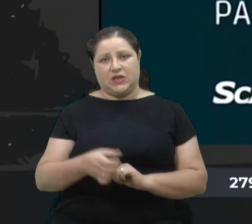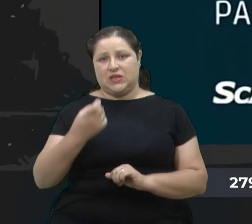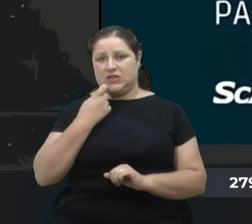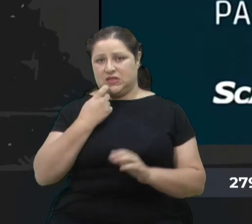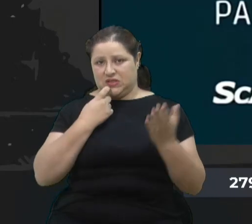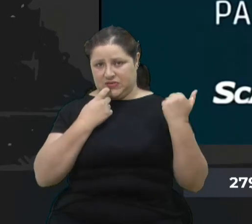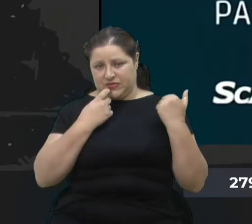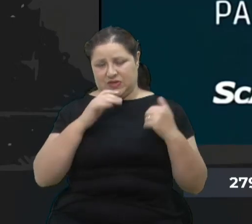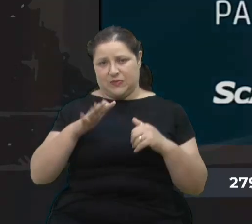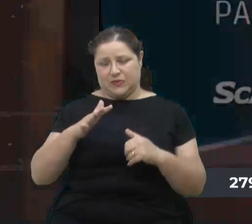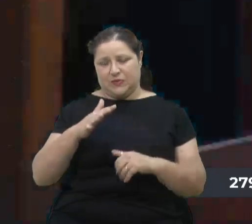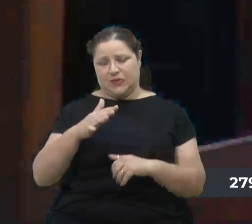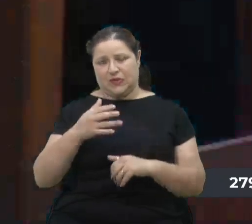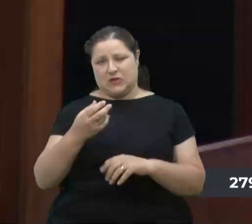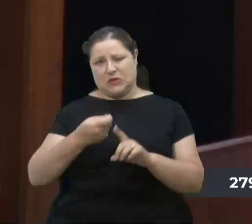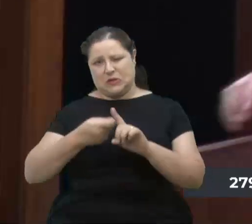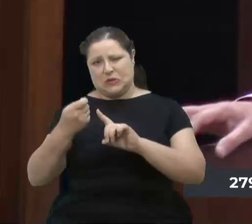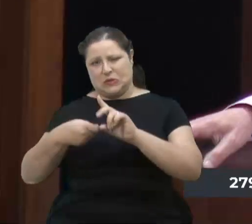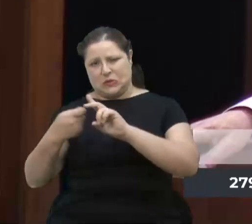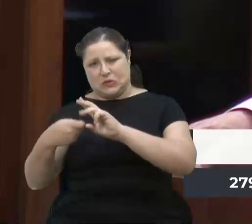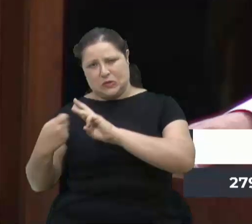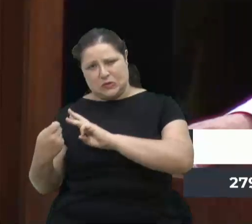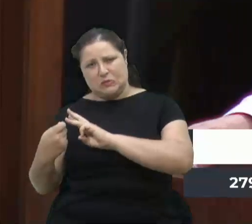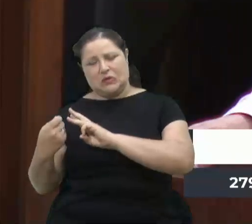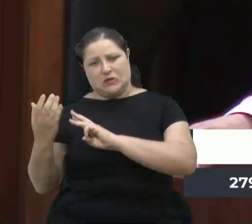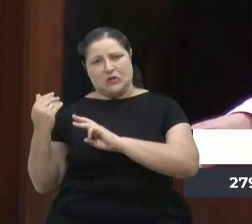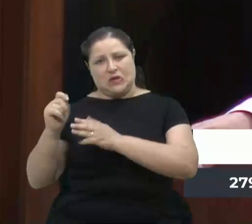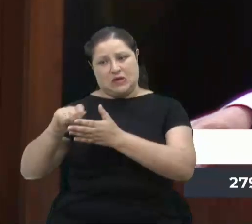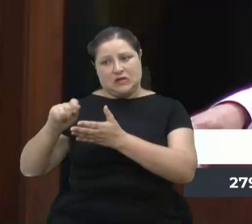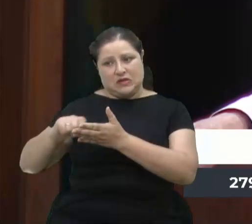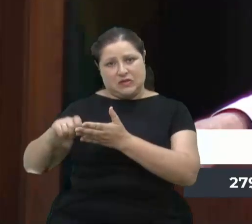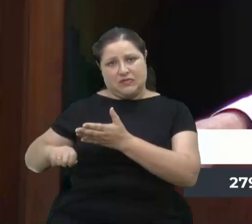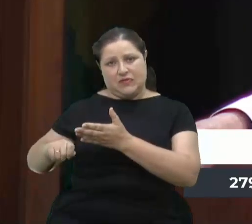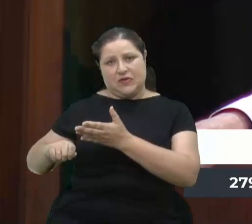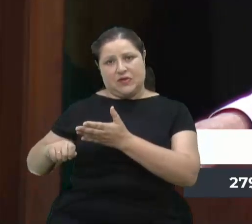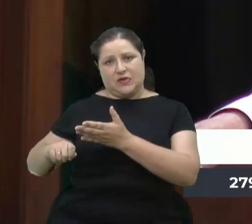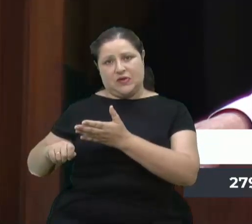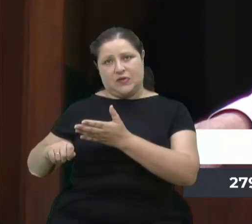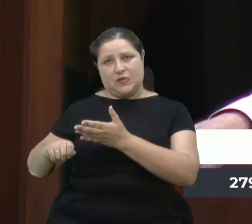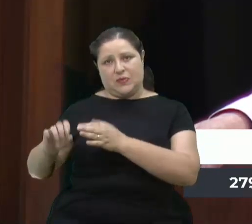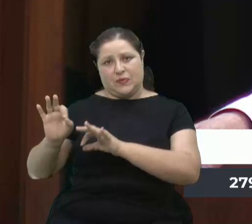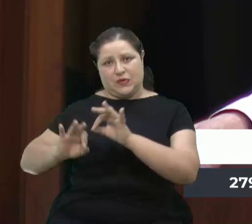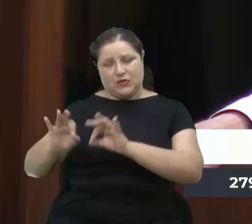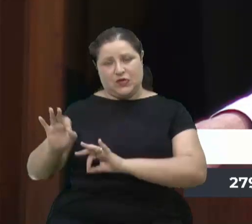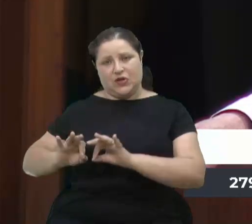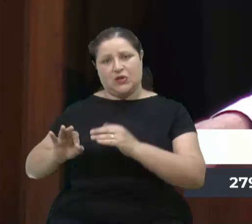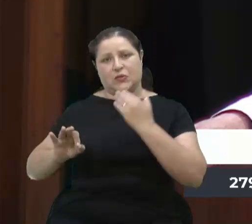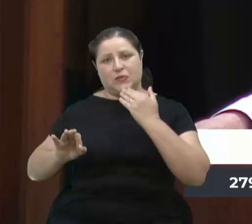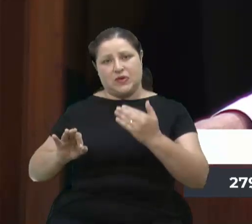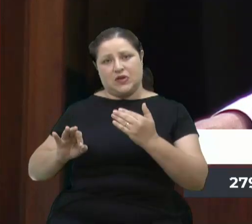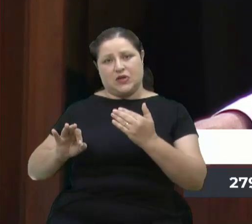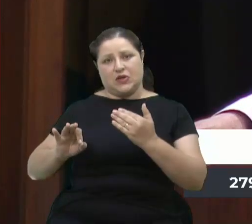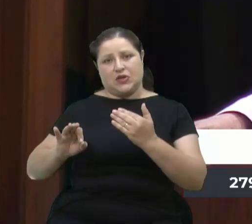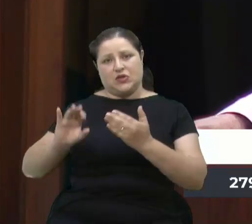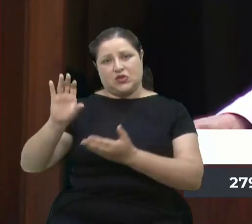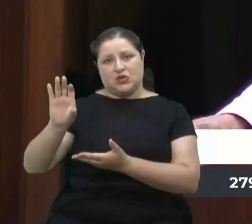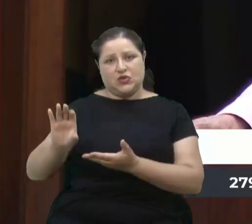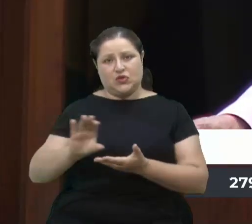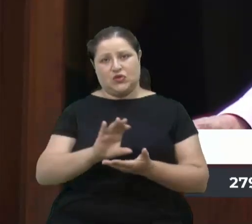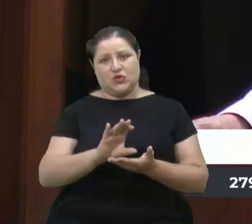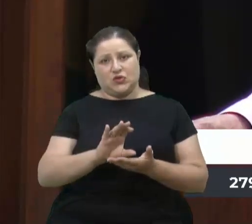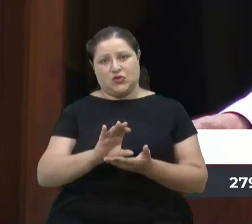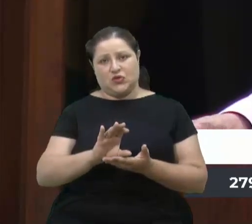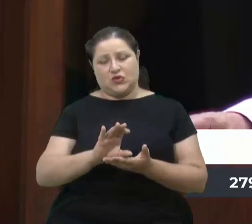há uns dois, três meses atrás, escreveu um projeto para pedir emendas parlamentares ao deputado federal Marcel Van Harten.